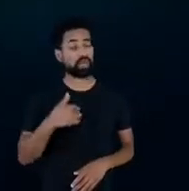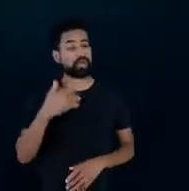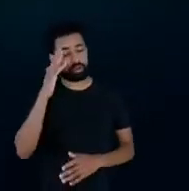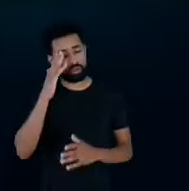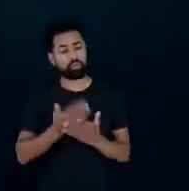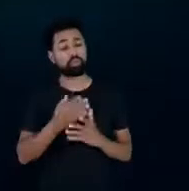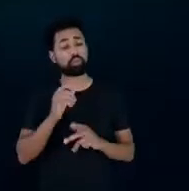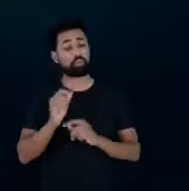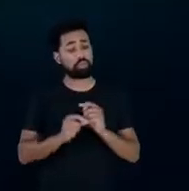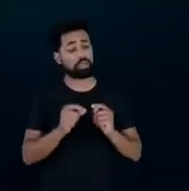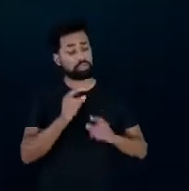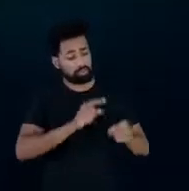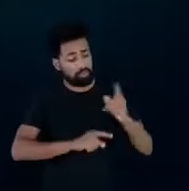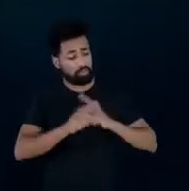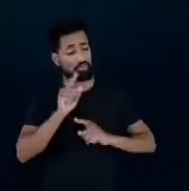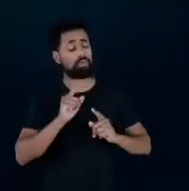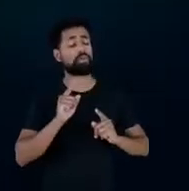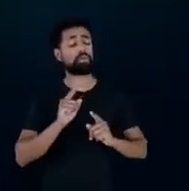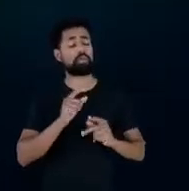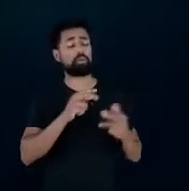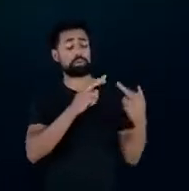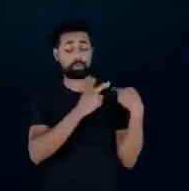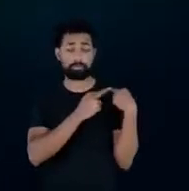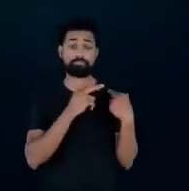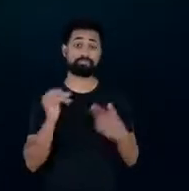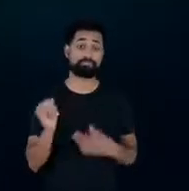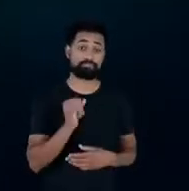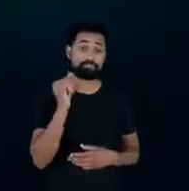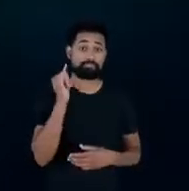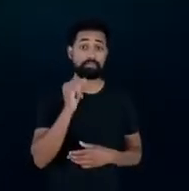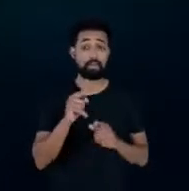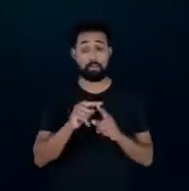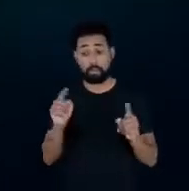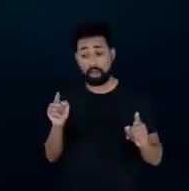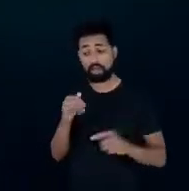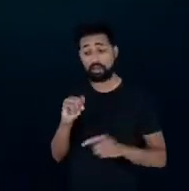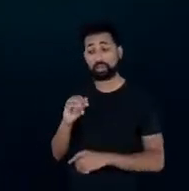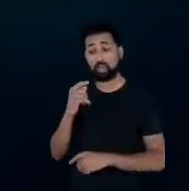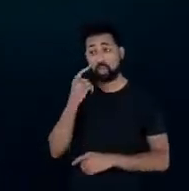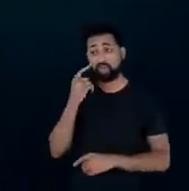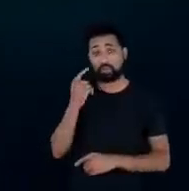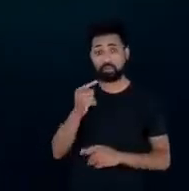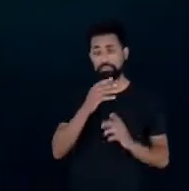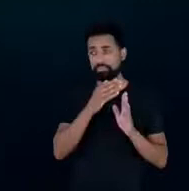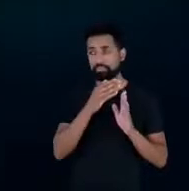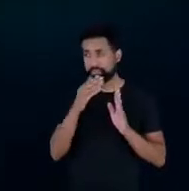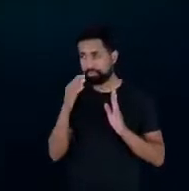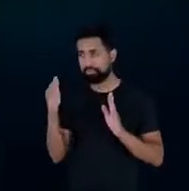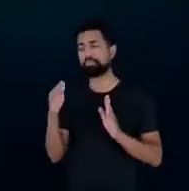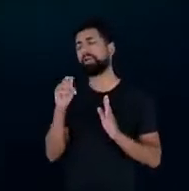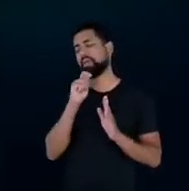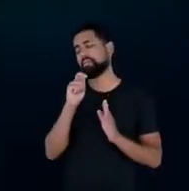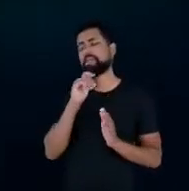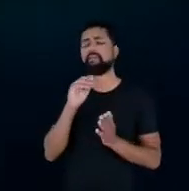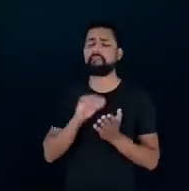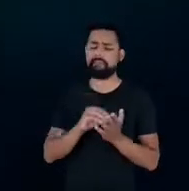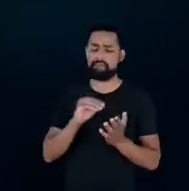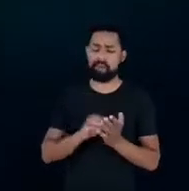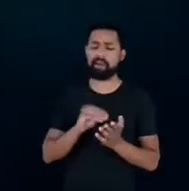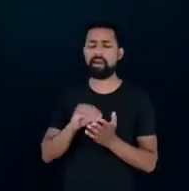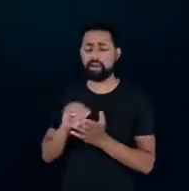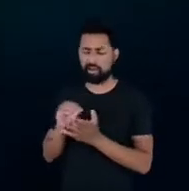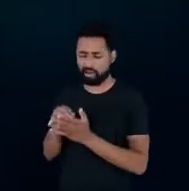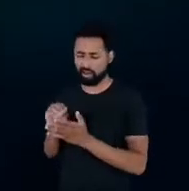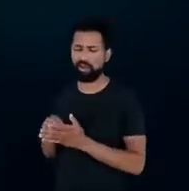desenvolve um papel muito importante para isso. Mas, se a gente olha mais para frente, a gente ainda tem muito o que desenvolver e muito o que investir em